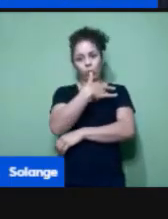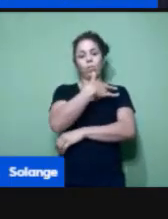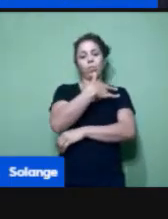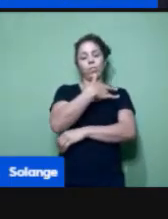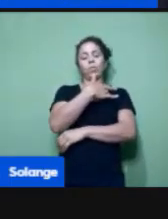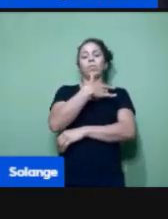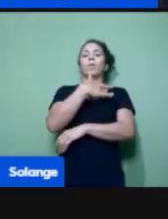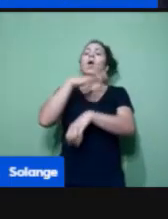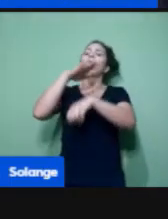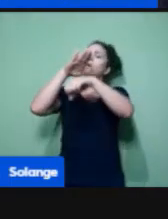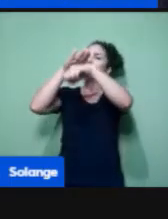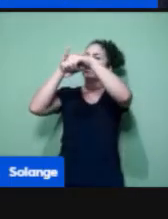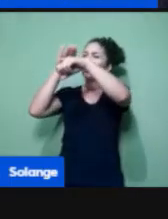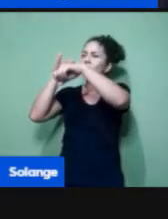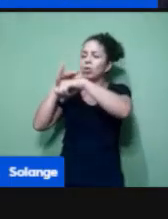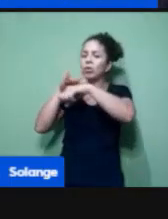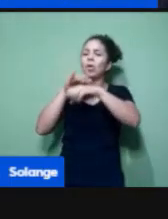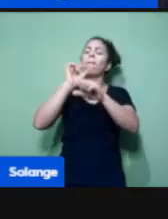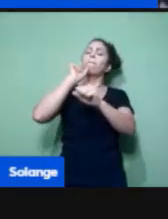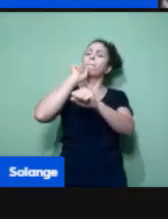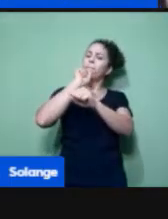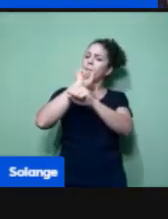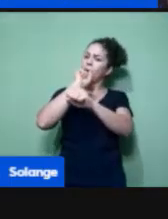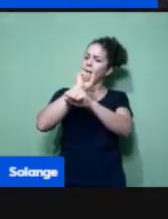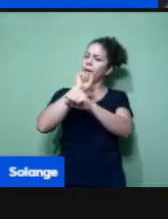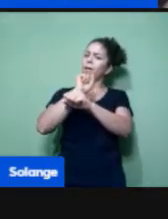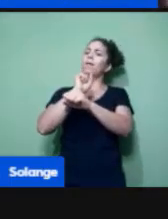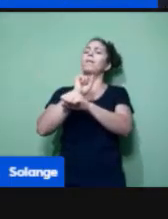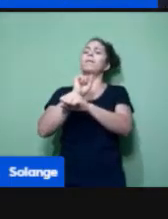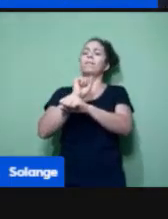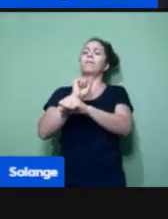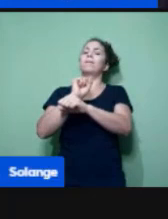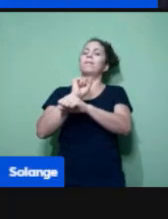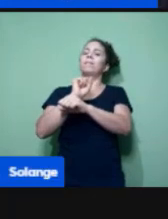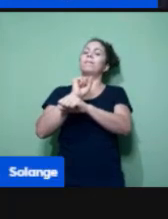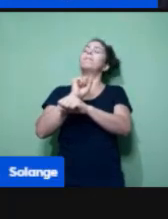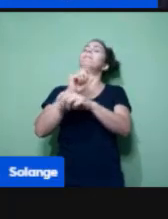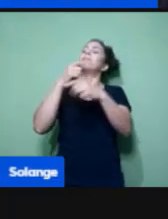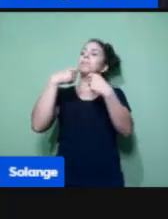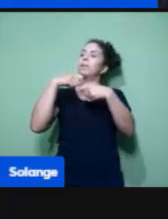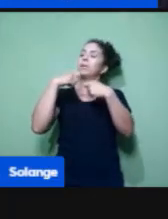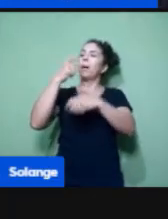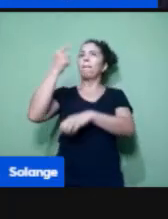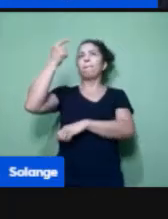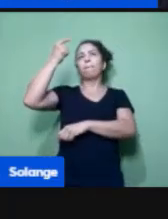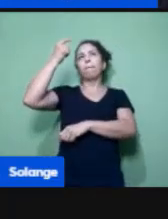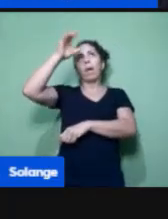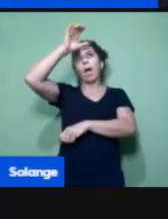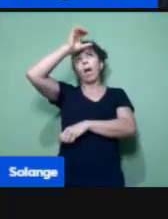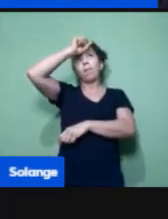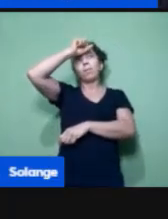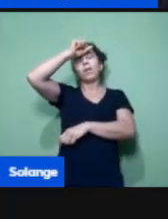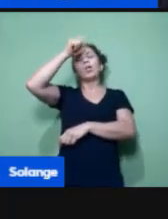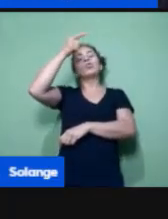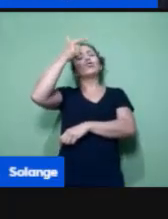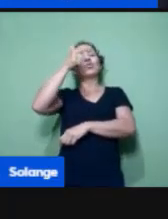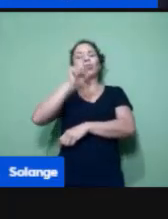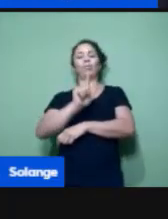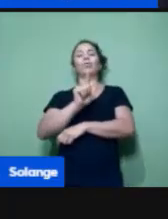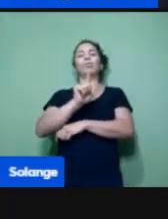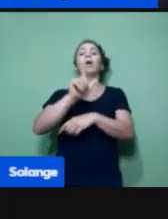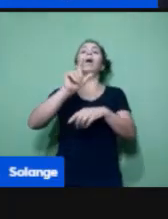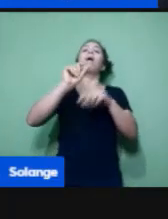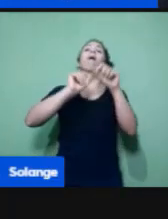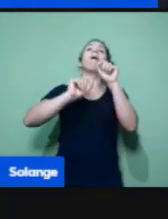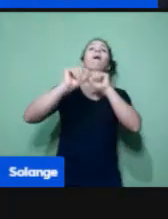chamada, espera. Nós temos que reaprender quem são os nossos alunos. Muitos